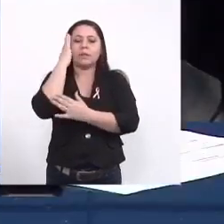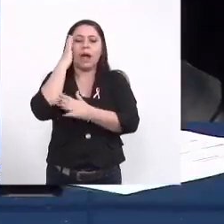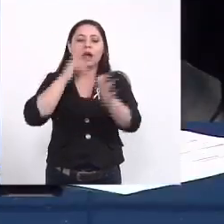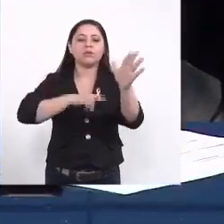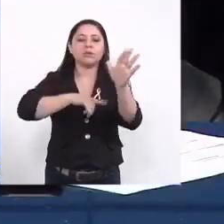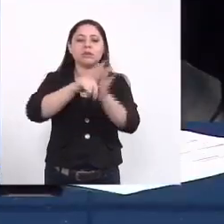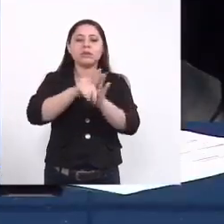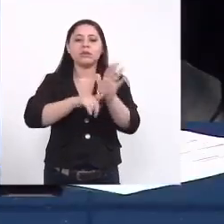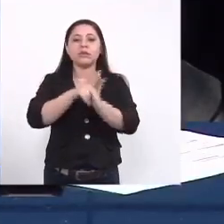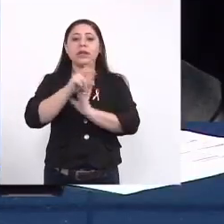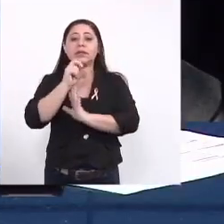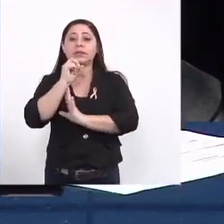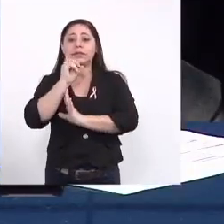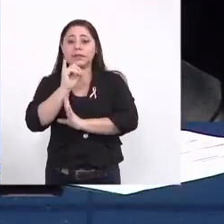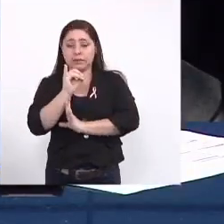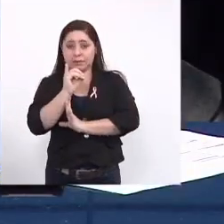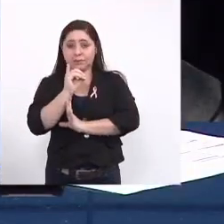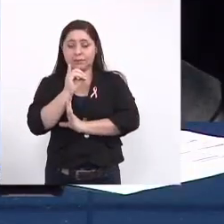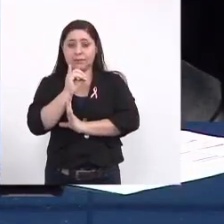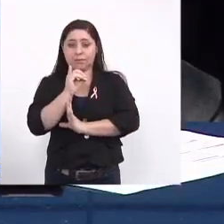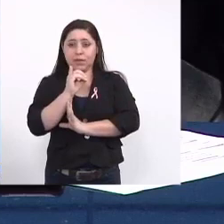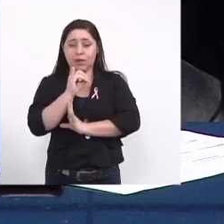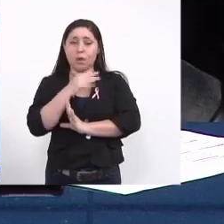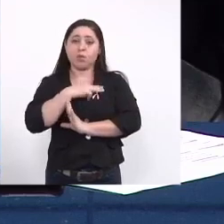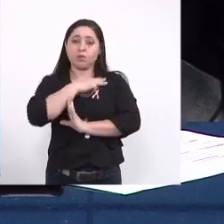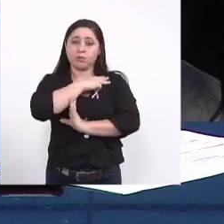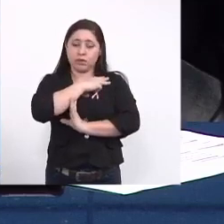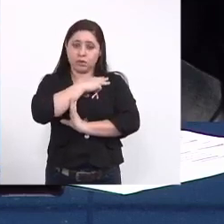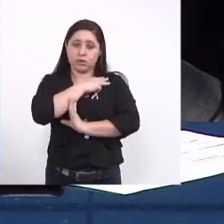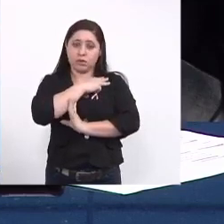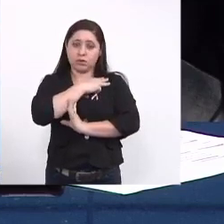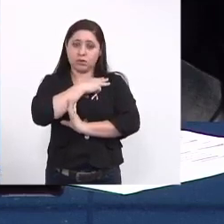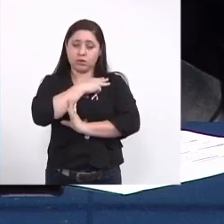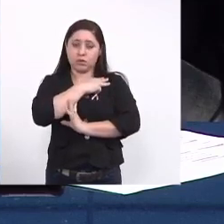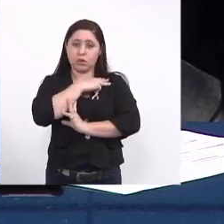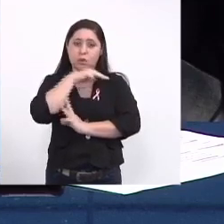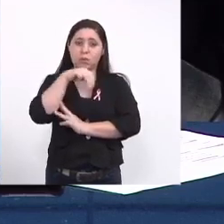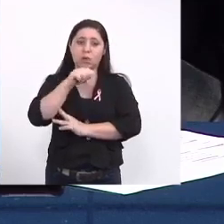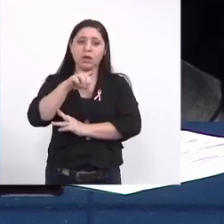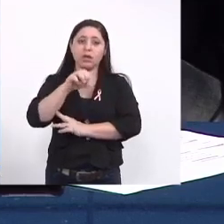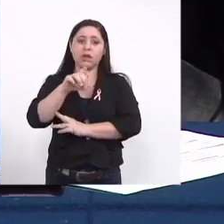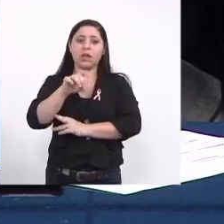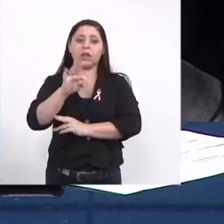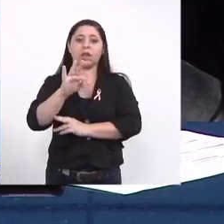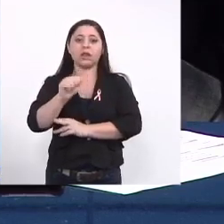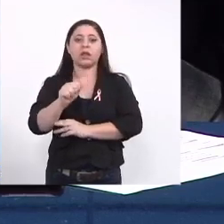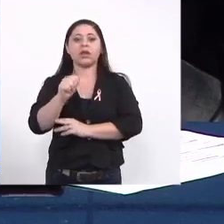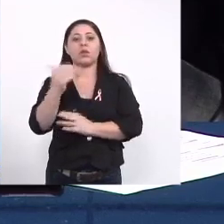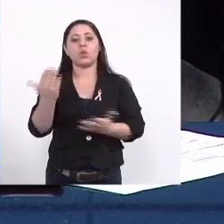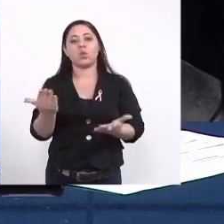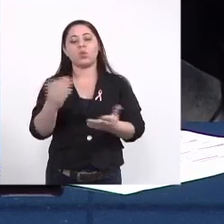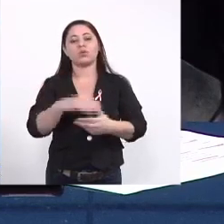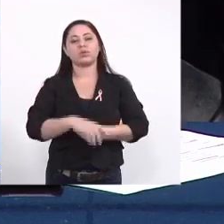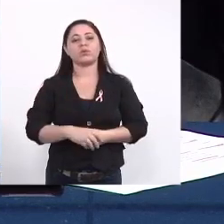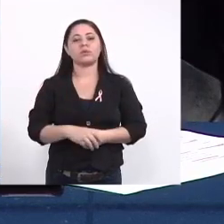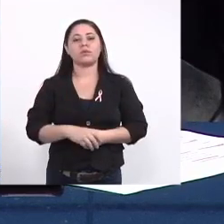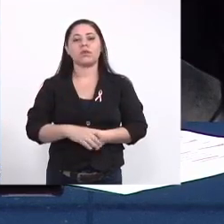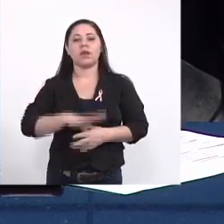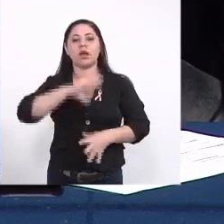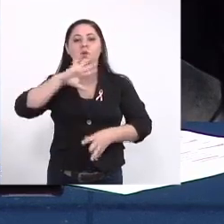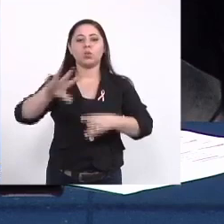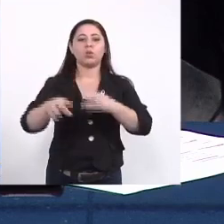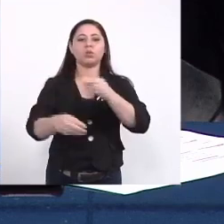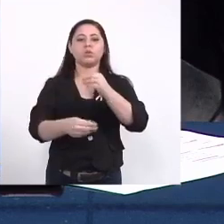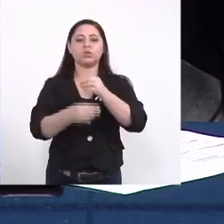analisar se vamos encaminhar para o ministro Mandetta a inclusão